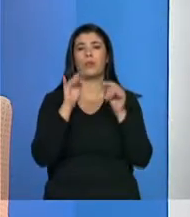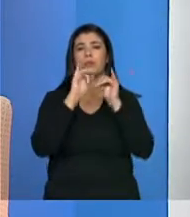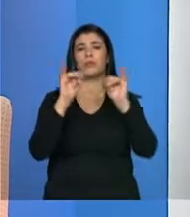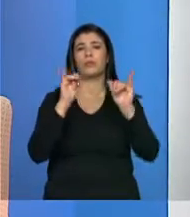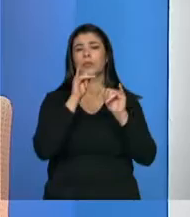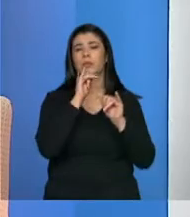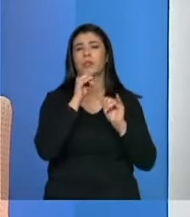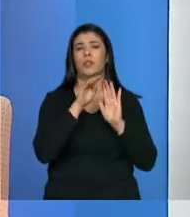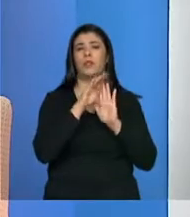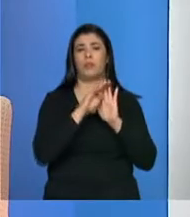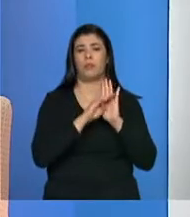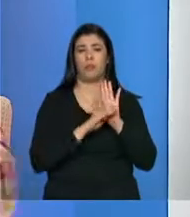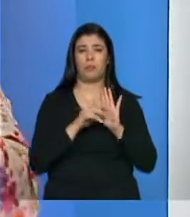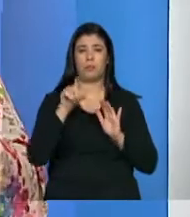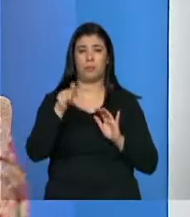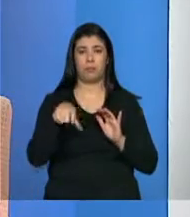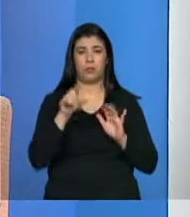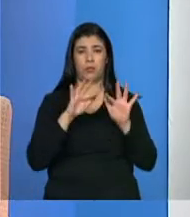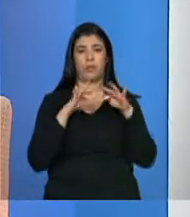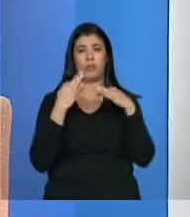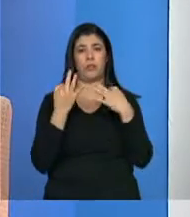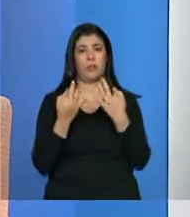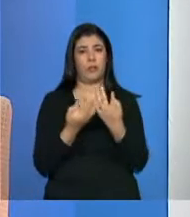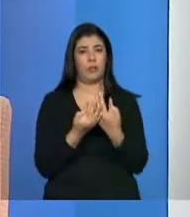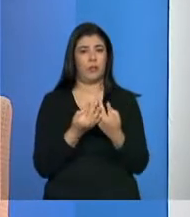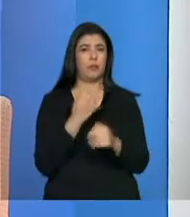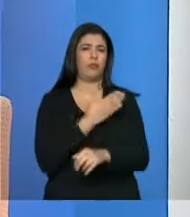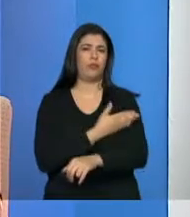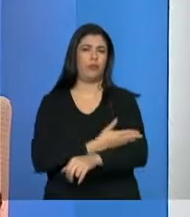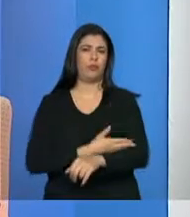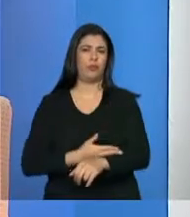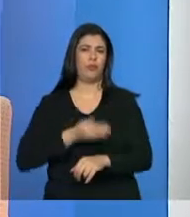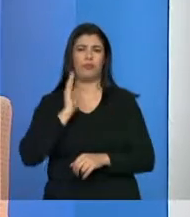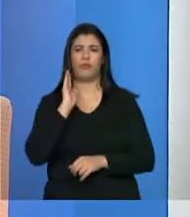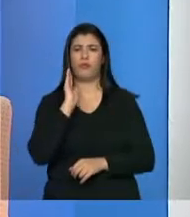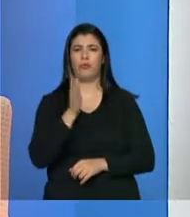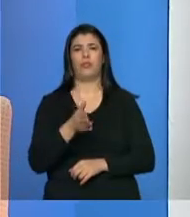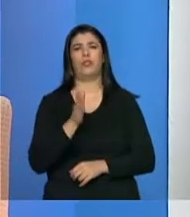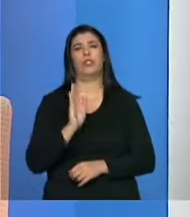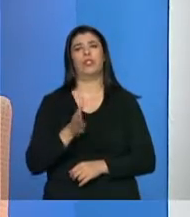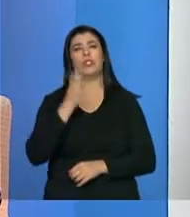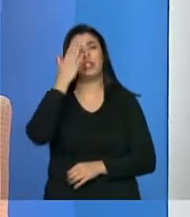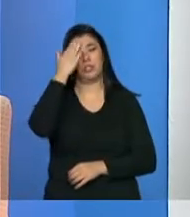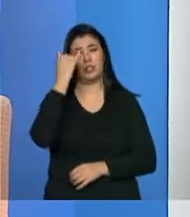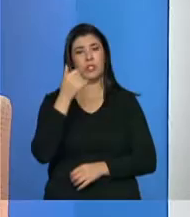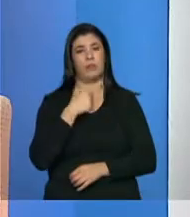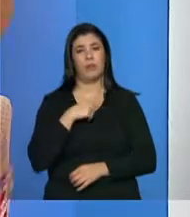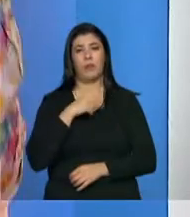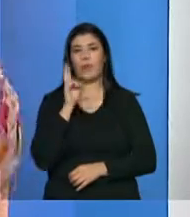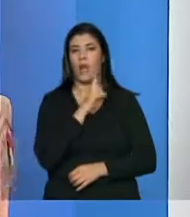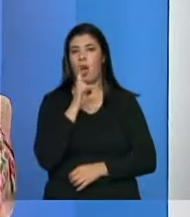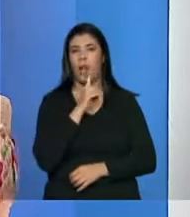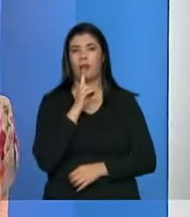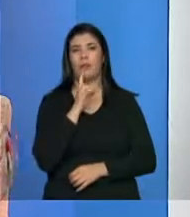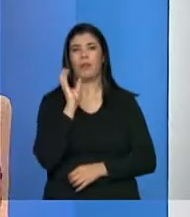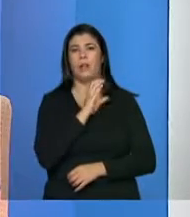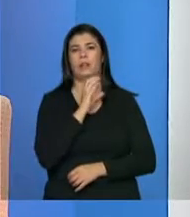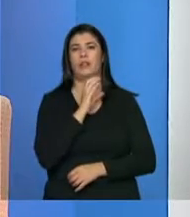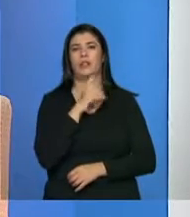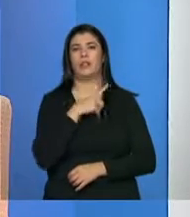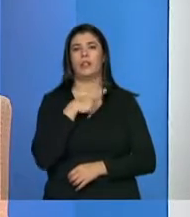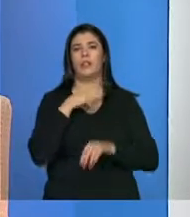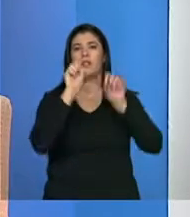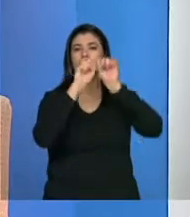programa Bolsa Família é o mais clássico, que é muito direto, automático, né? Não é imediato, mas é sistêmico, é